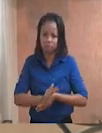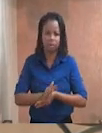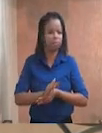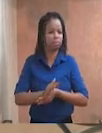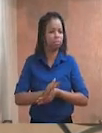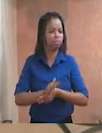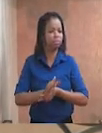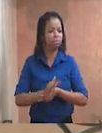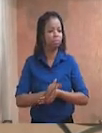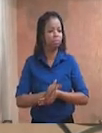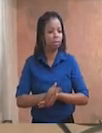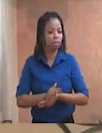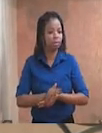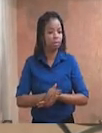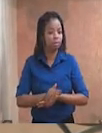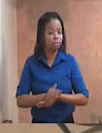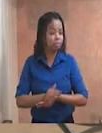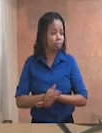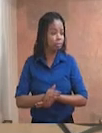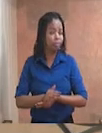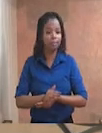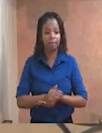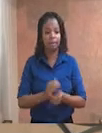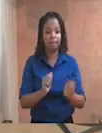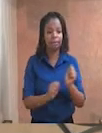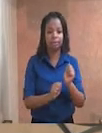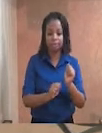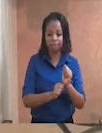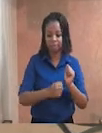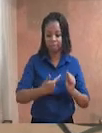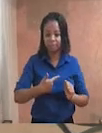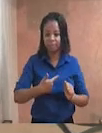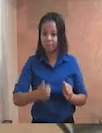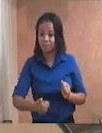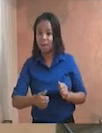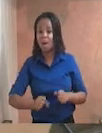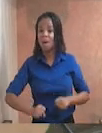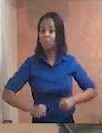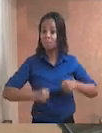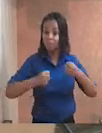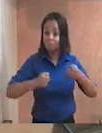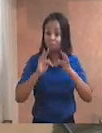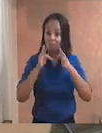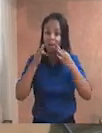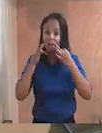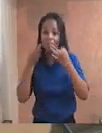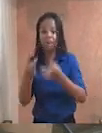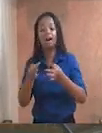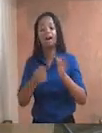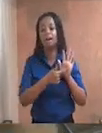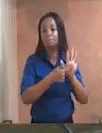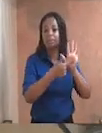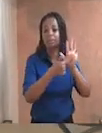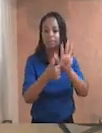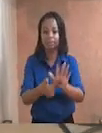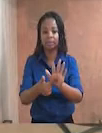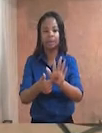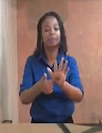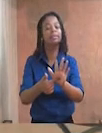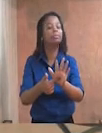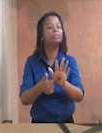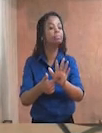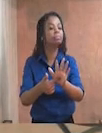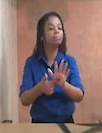filiação. Artigo 21. O poder familiar será exibido em